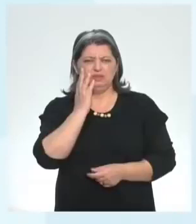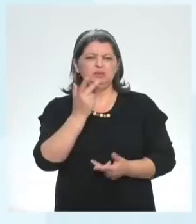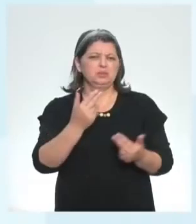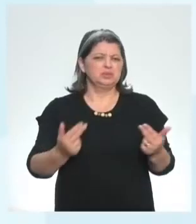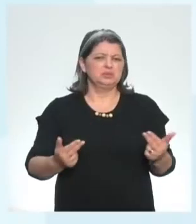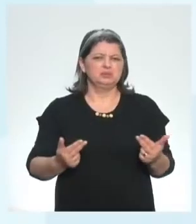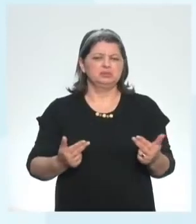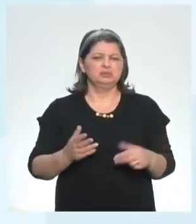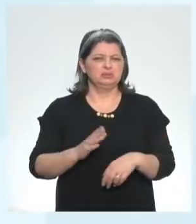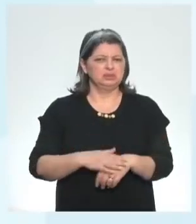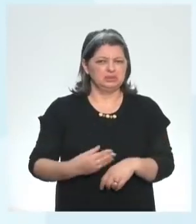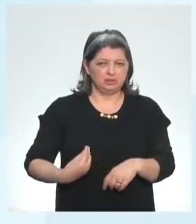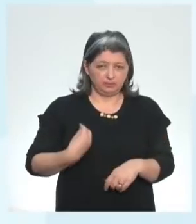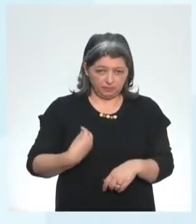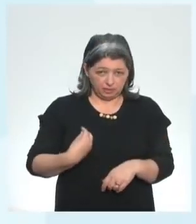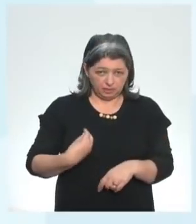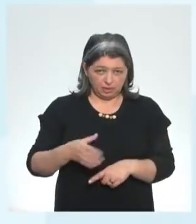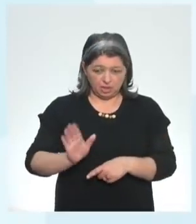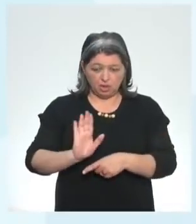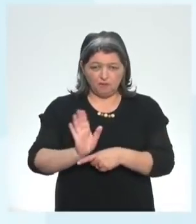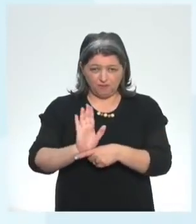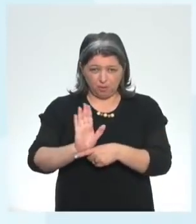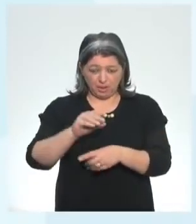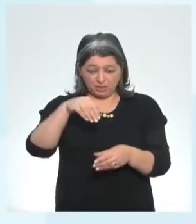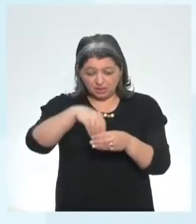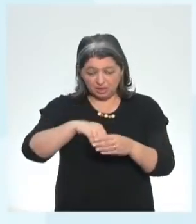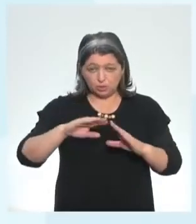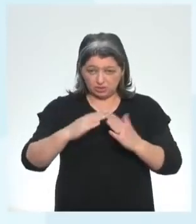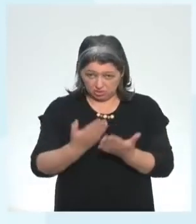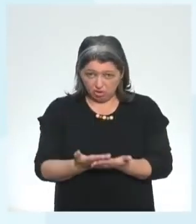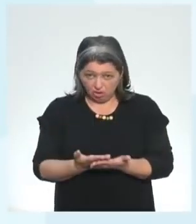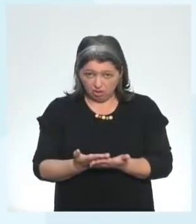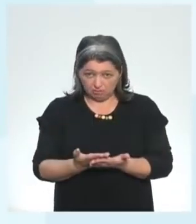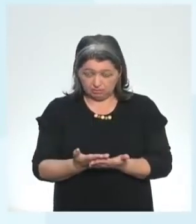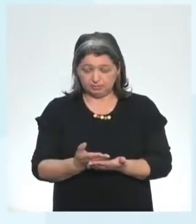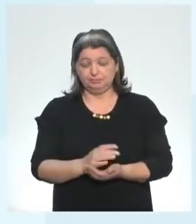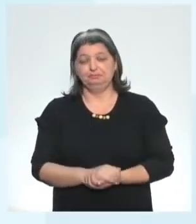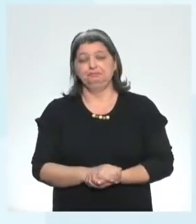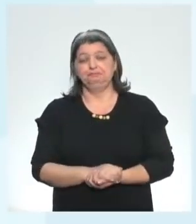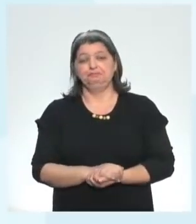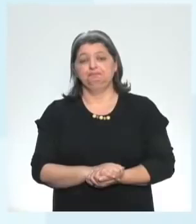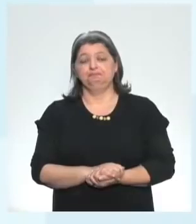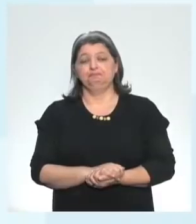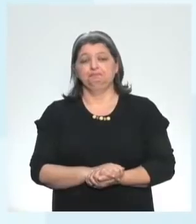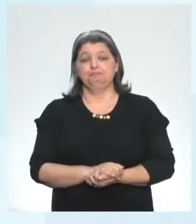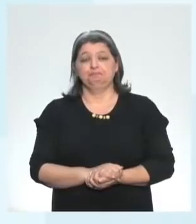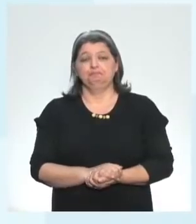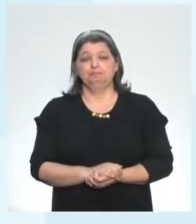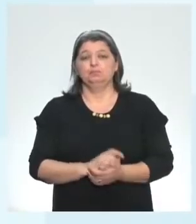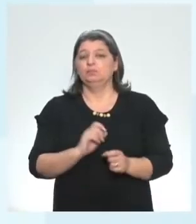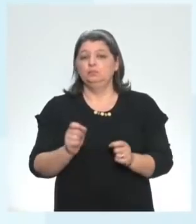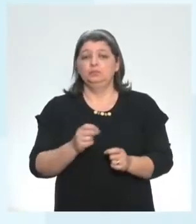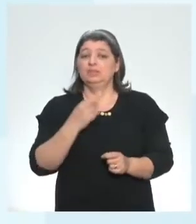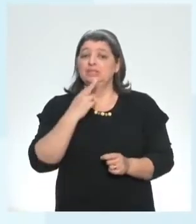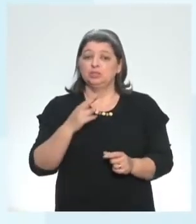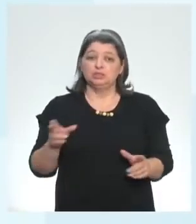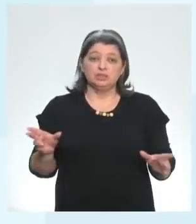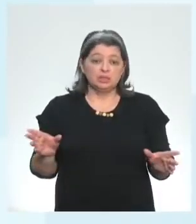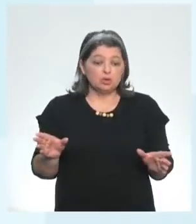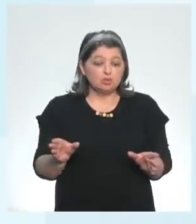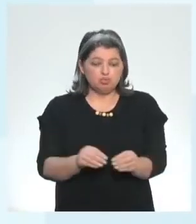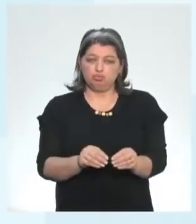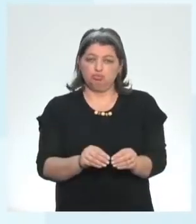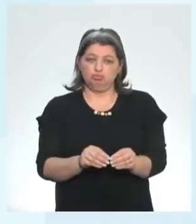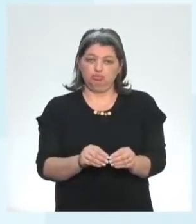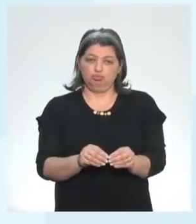sua vida um filme na escola ok e aí ó eu quero short answers respostas curtas vamos ver se